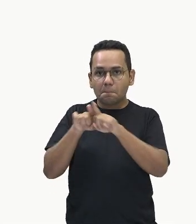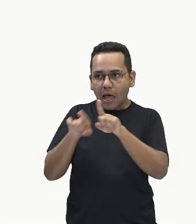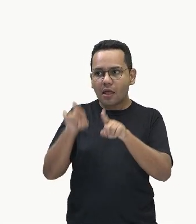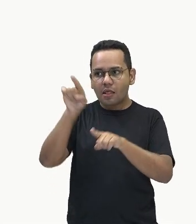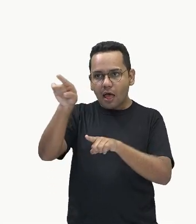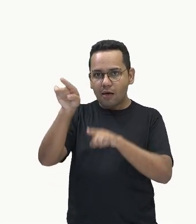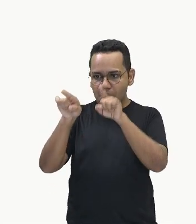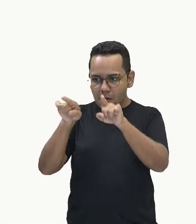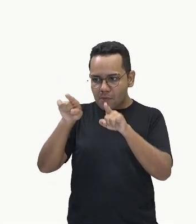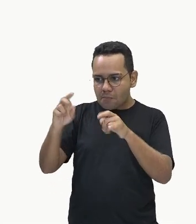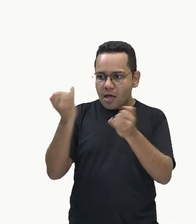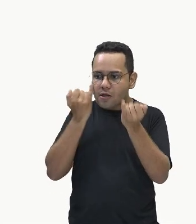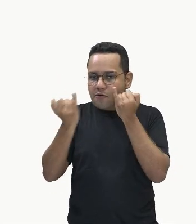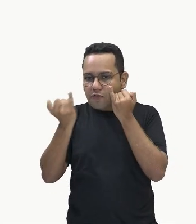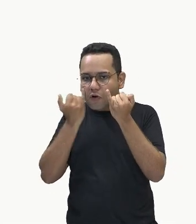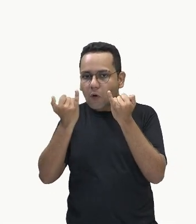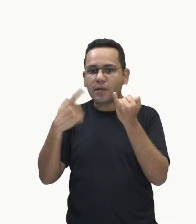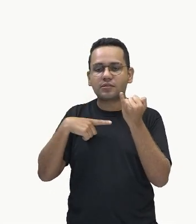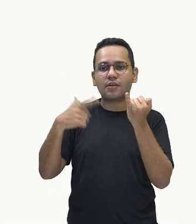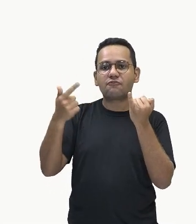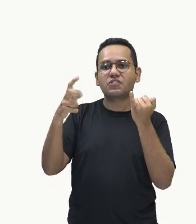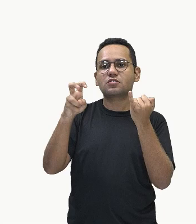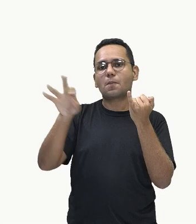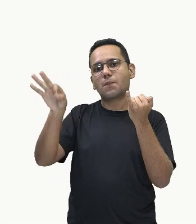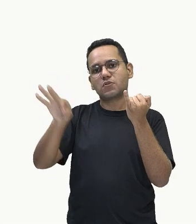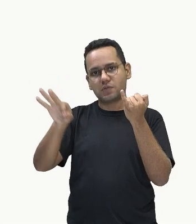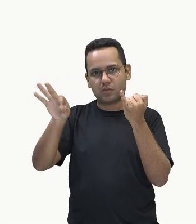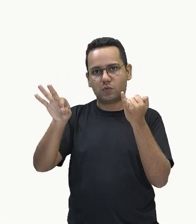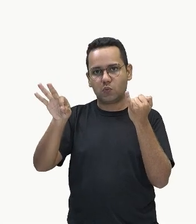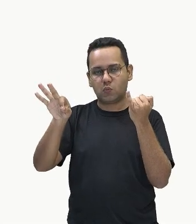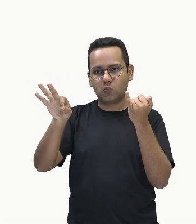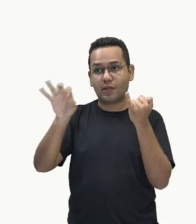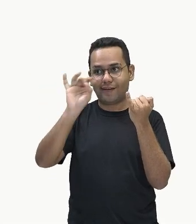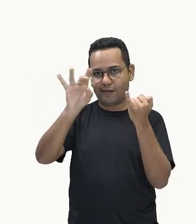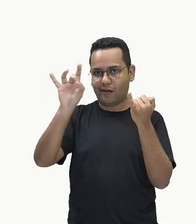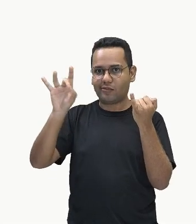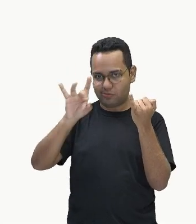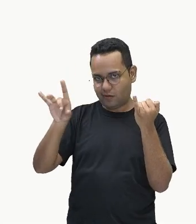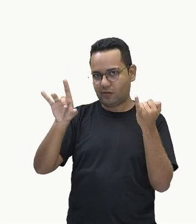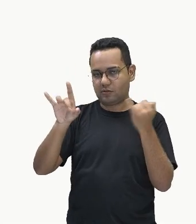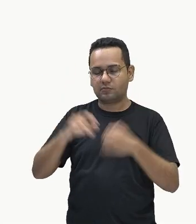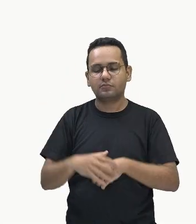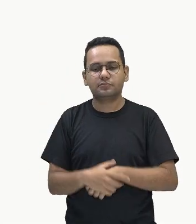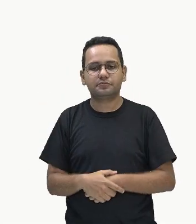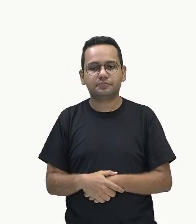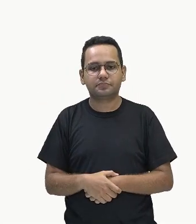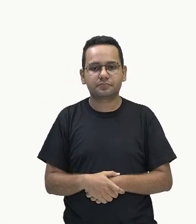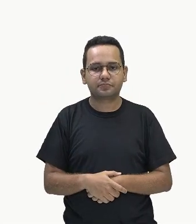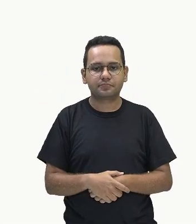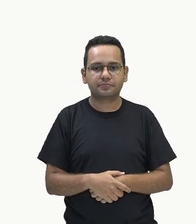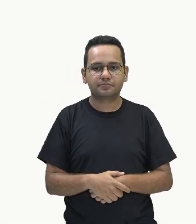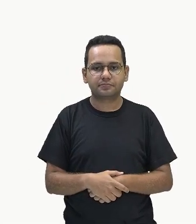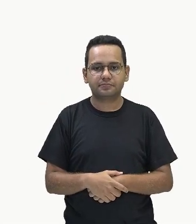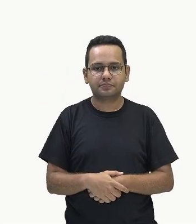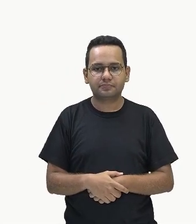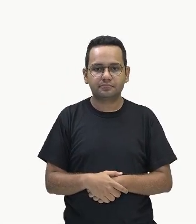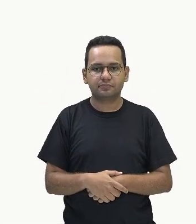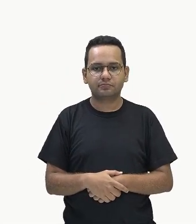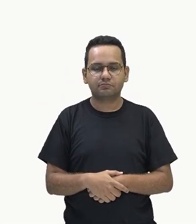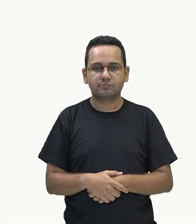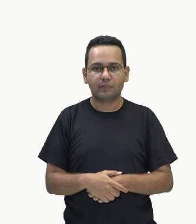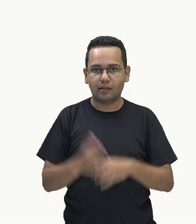equivale a 25%. Então, fique atento a este pequeno